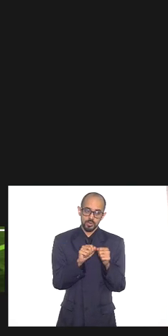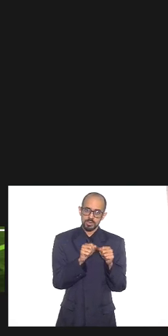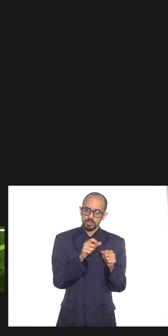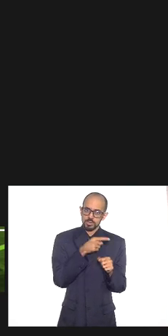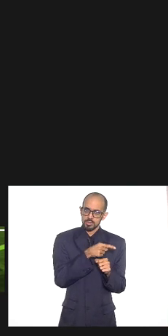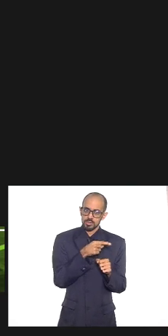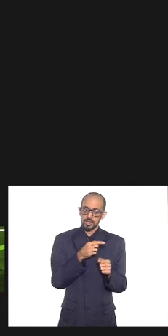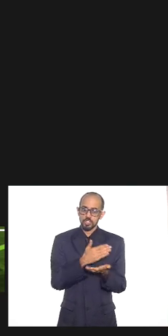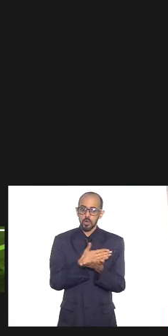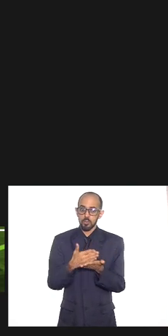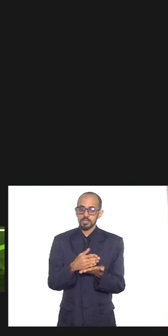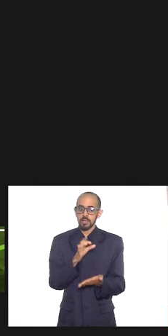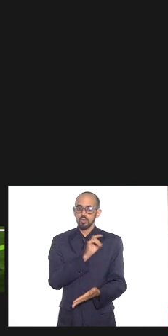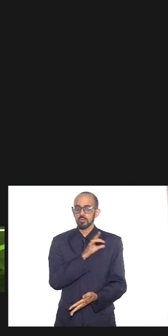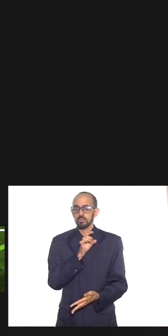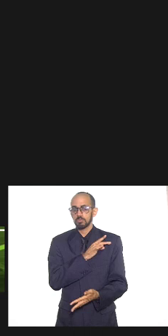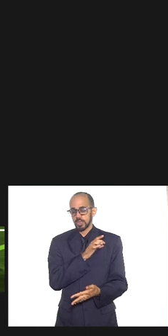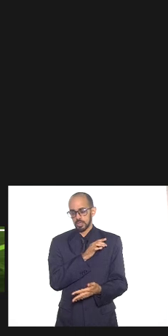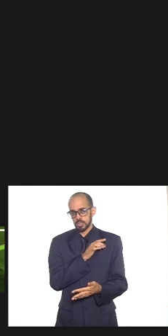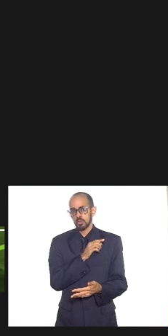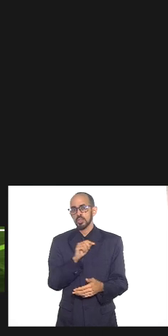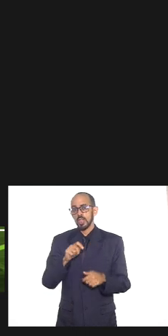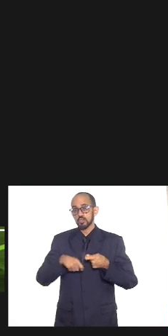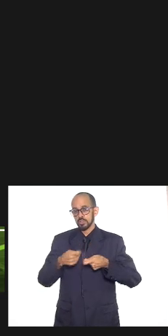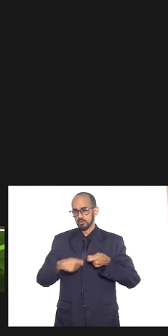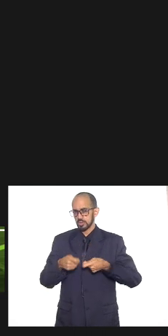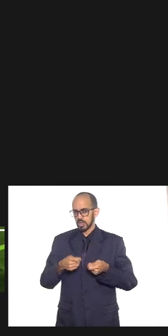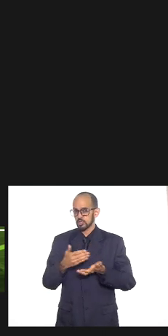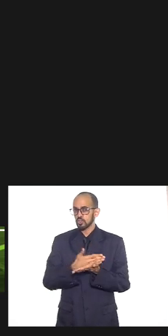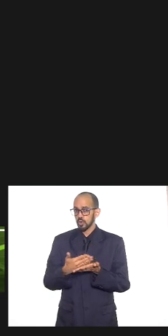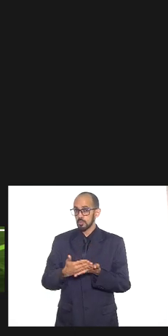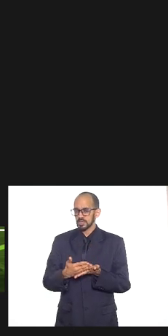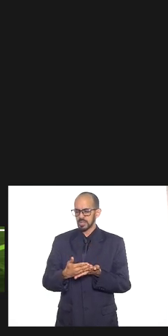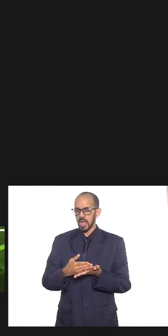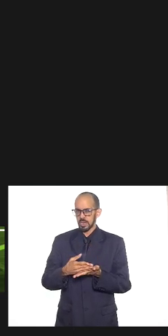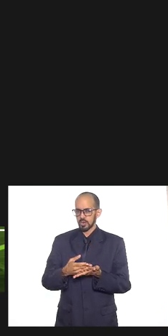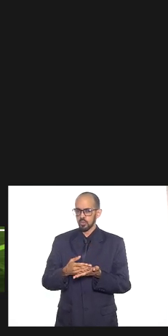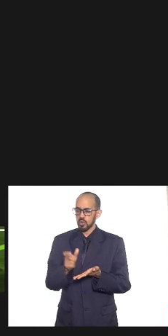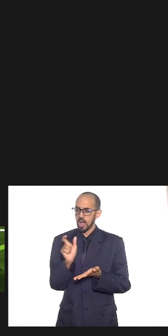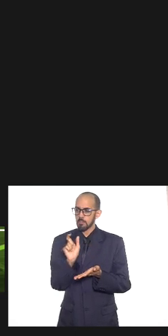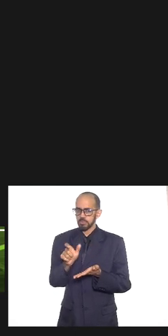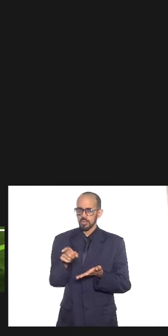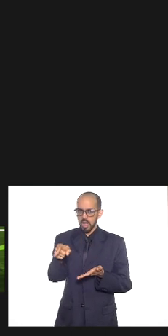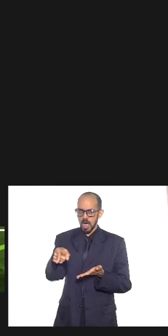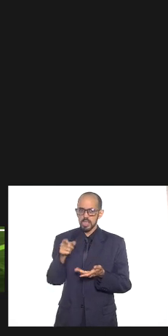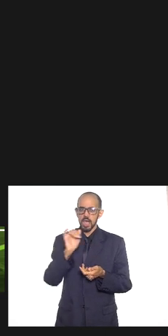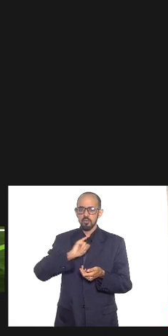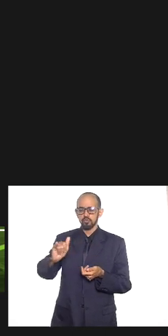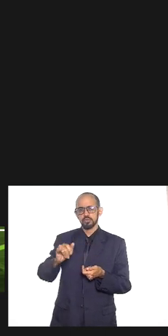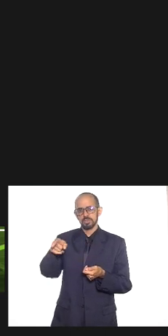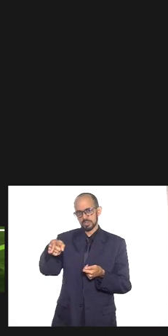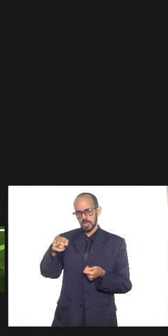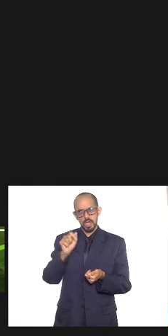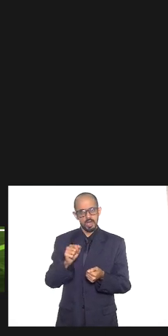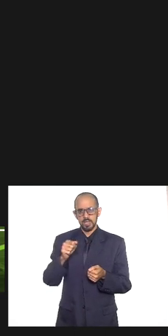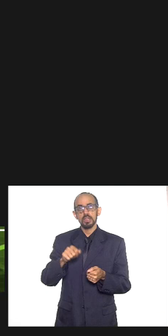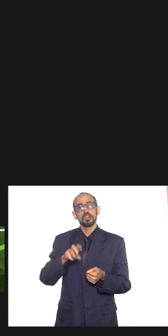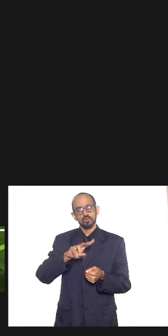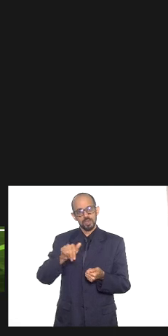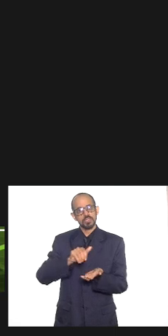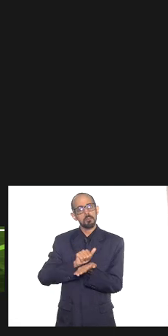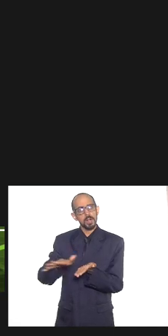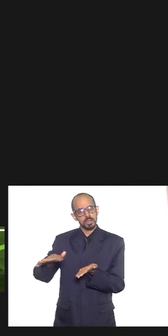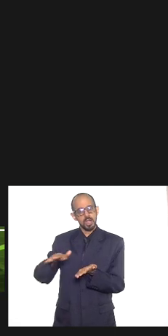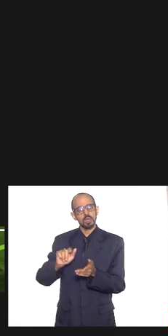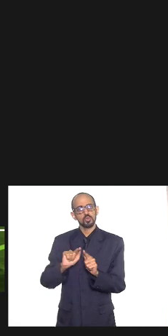os moderadores passaram a agir com maior rapidez e a afirmar que essa pessoa seria banida